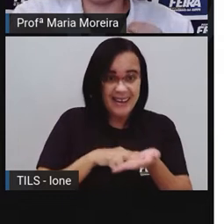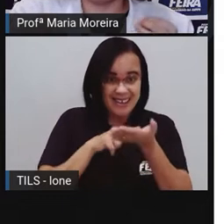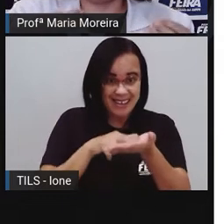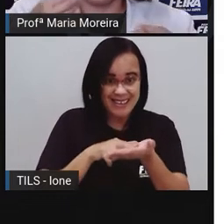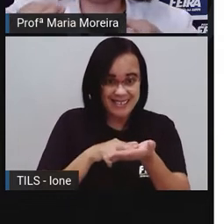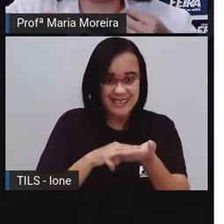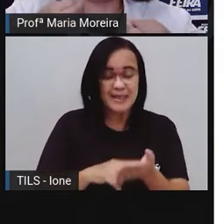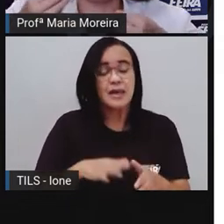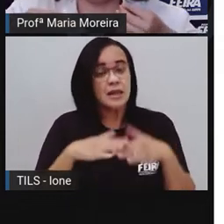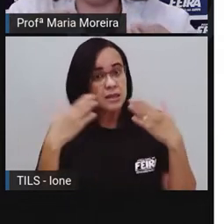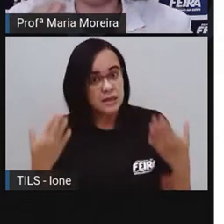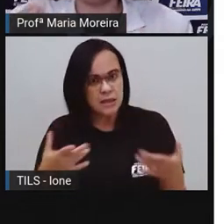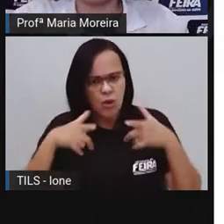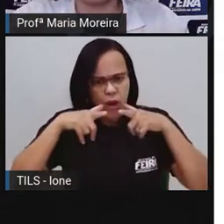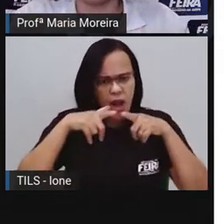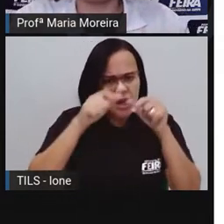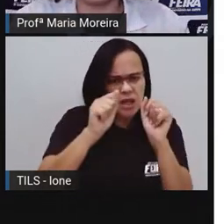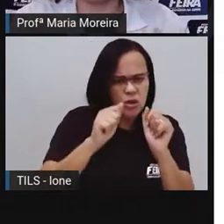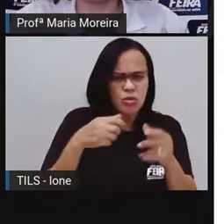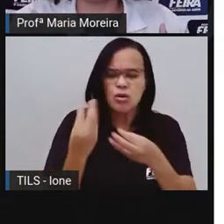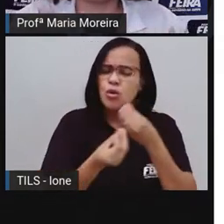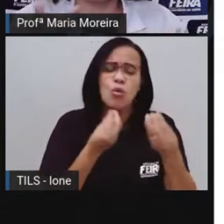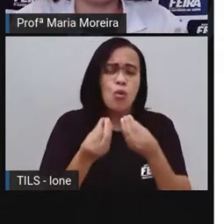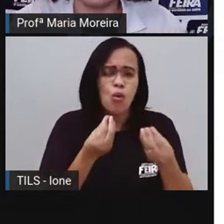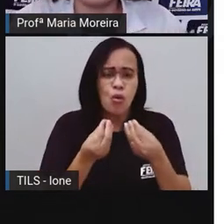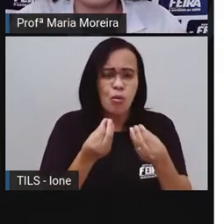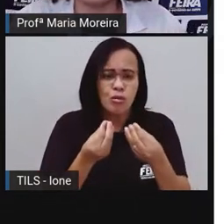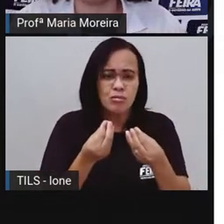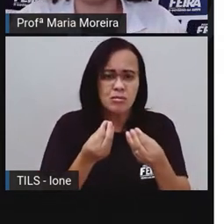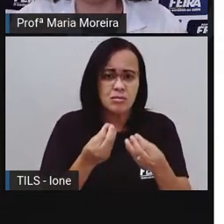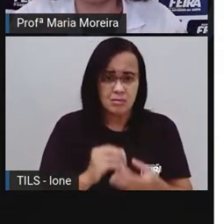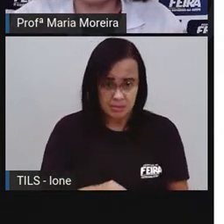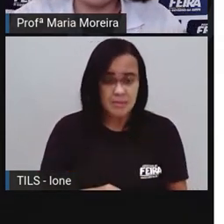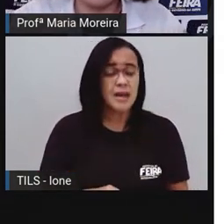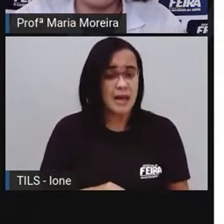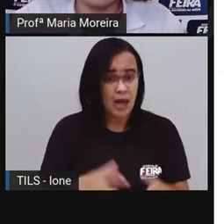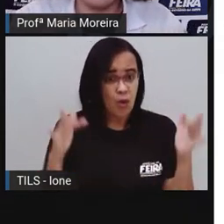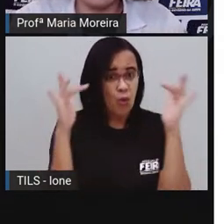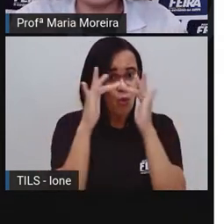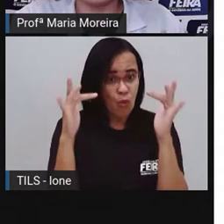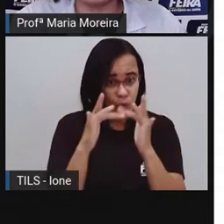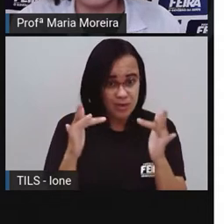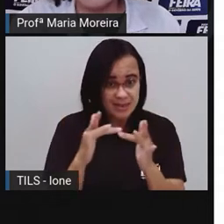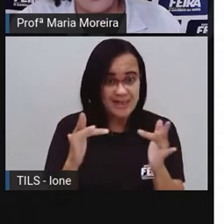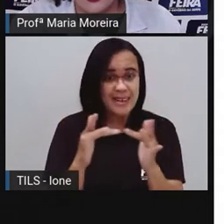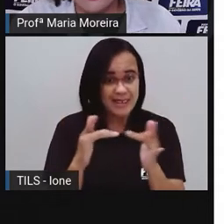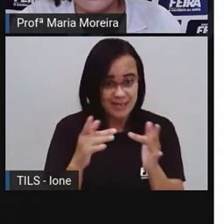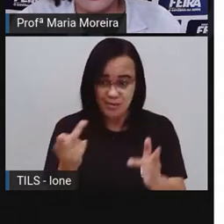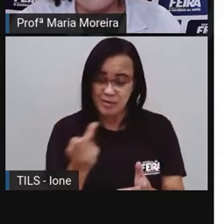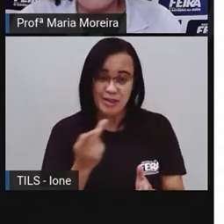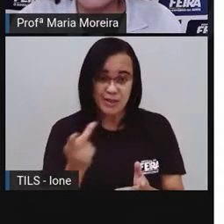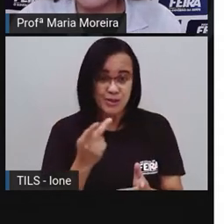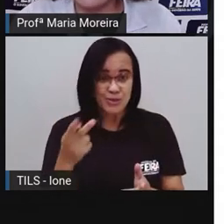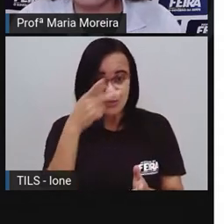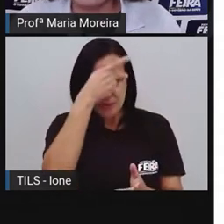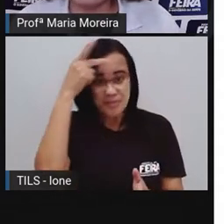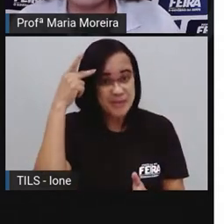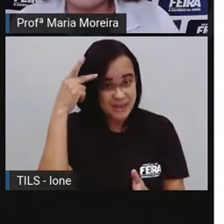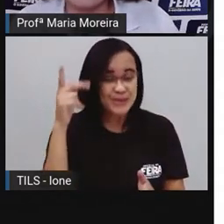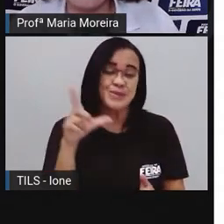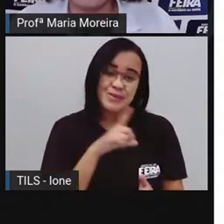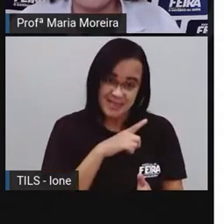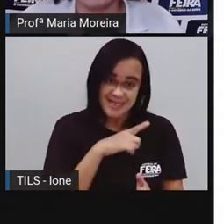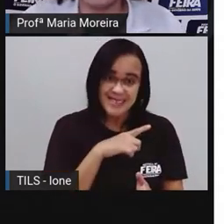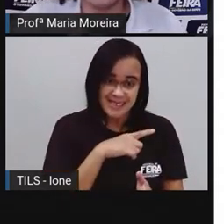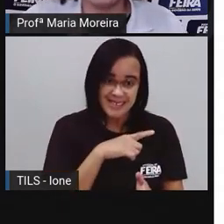Vai depender desse, ó, dessa intimidade, né, entre as duas partes, né? E aí pode